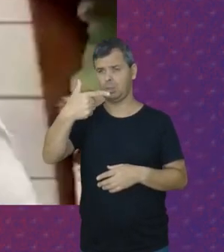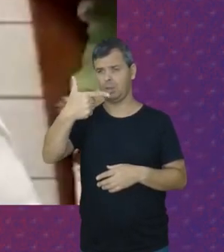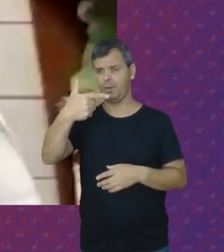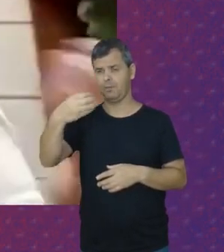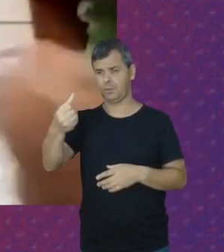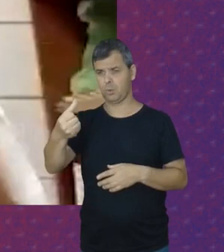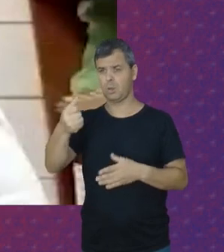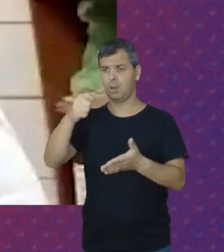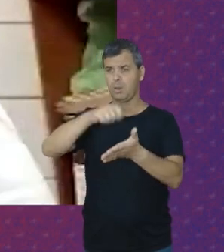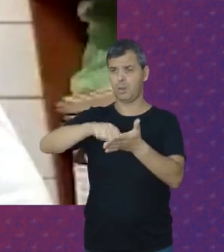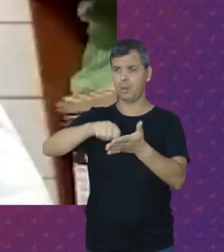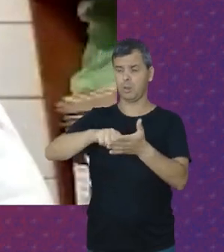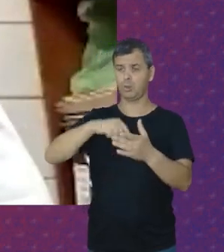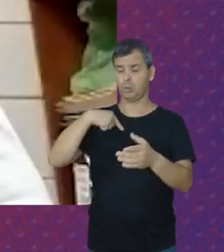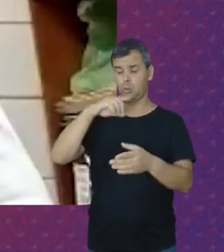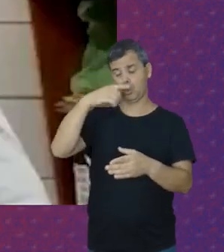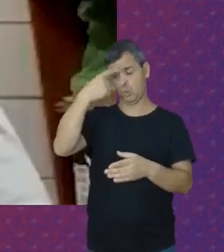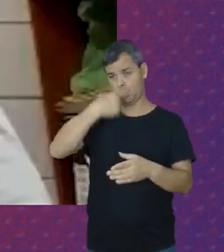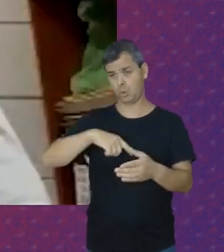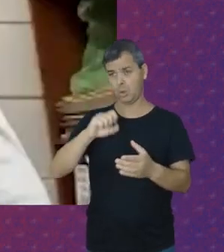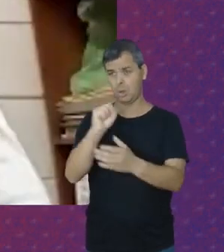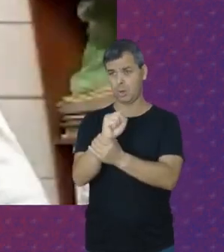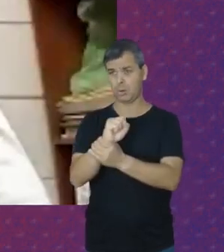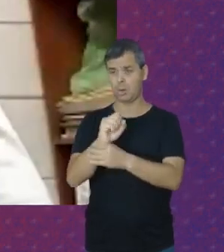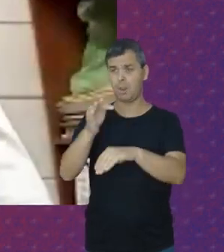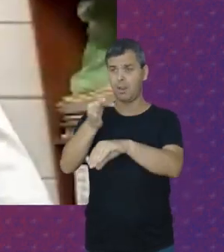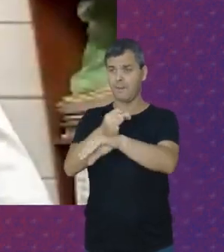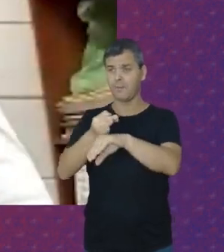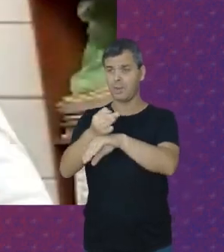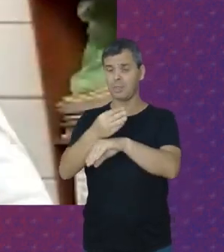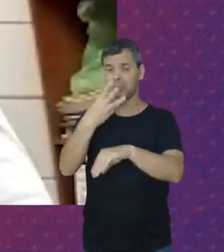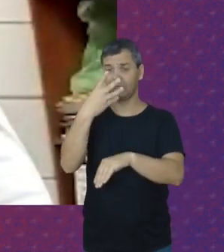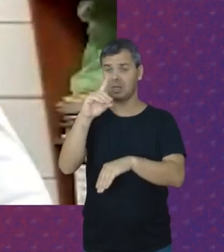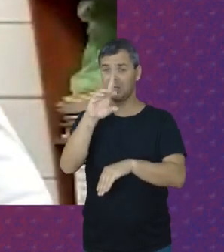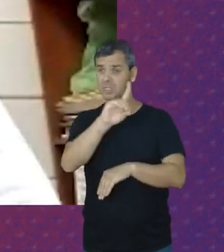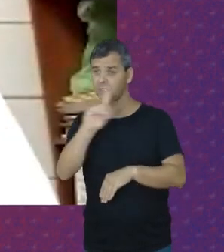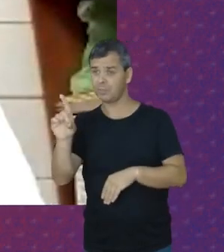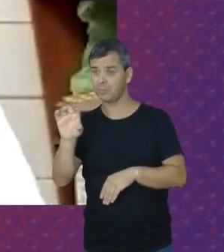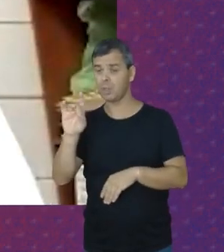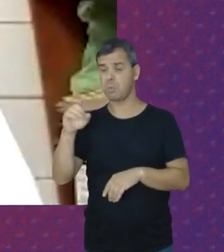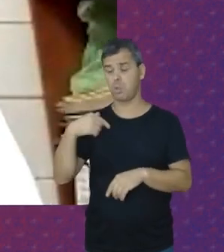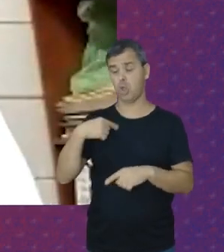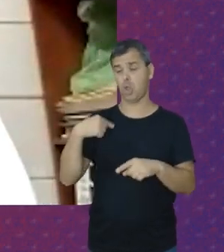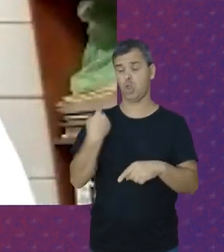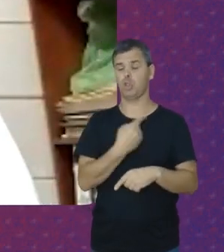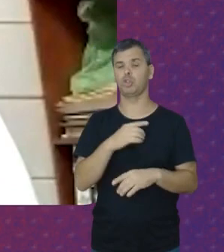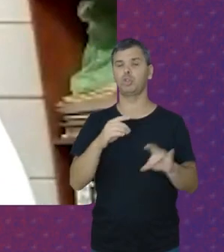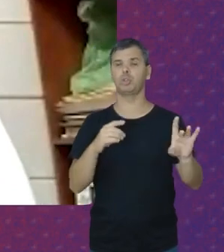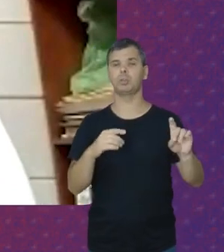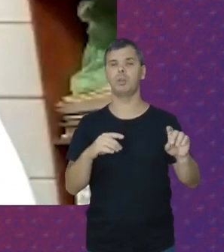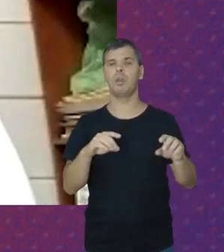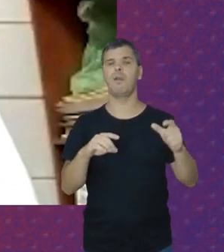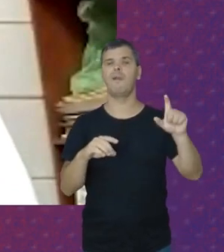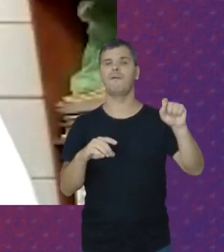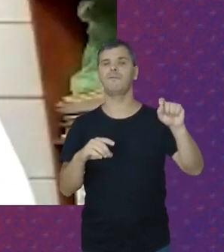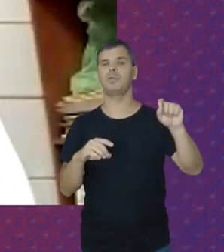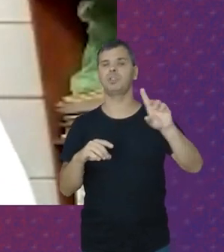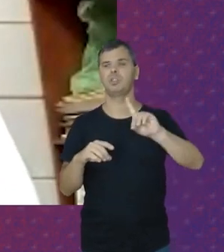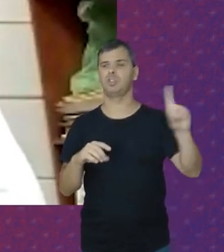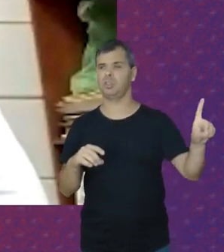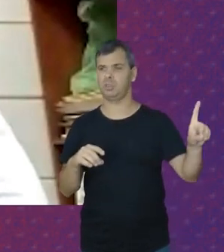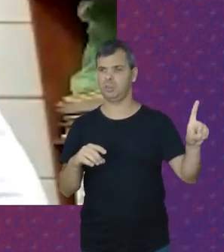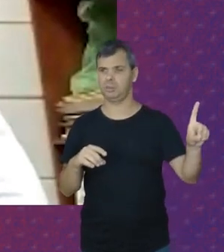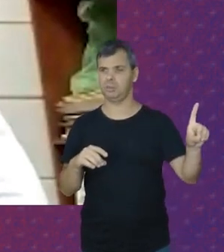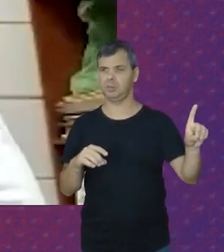presidente Lula Nos garantiu Direito de férias De 30 dias Que a gente Só tinha 20 Pela Constituição A gente Só tinha